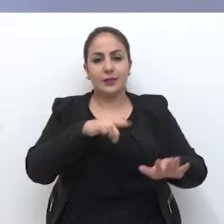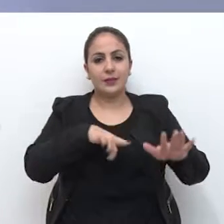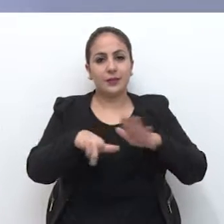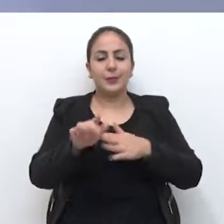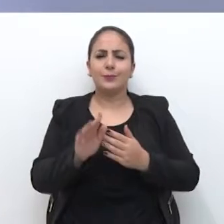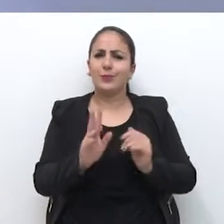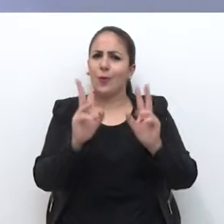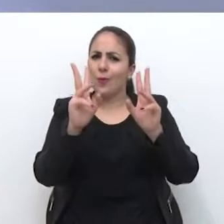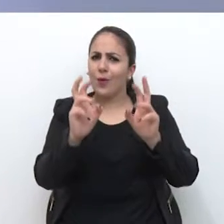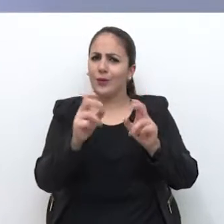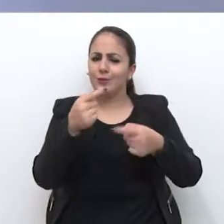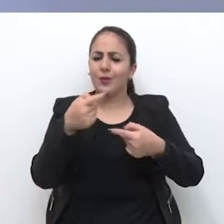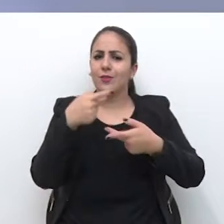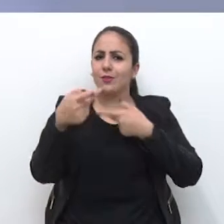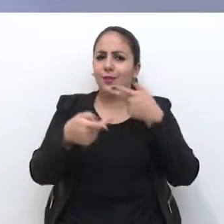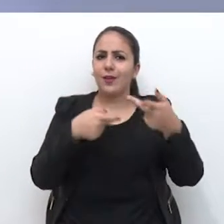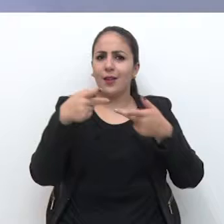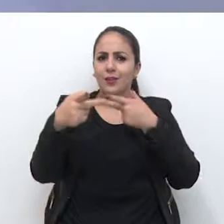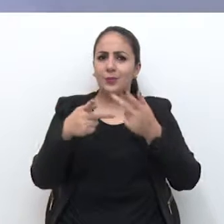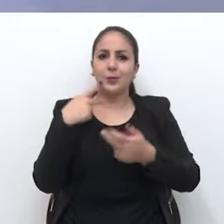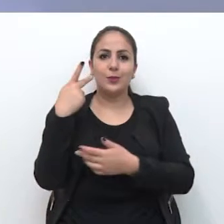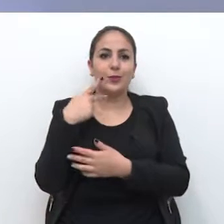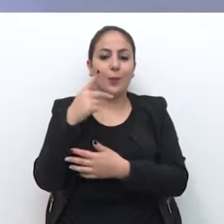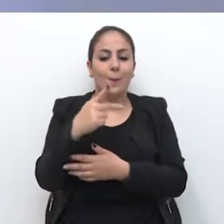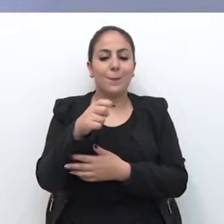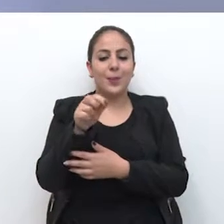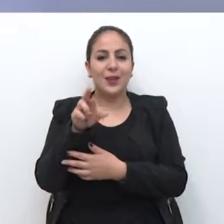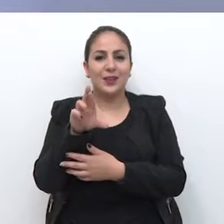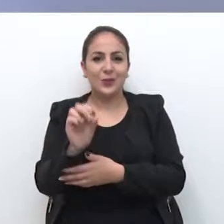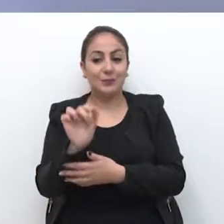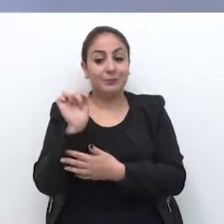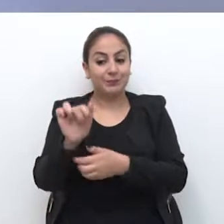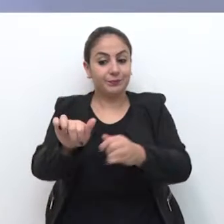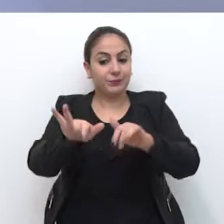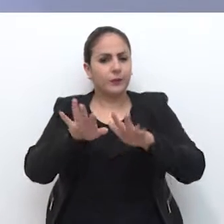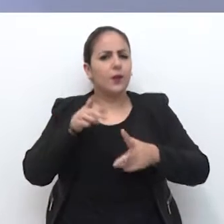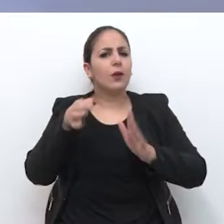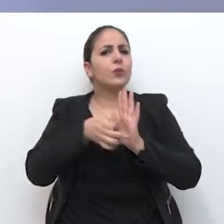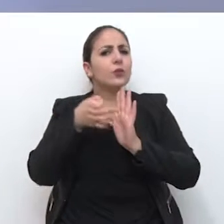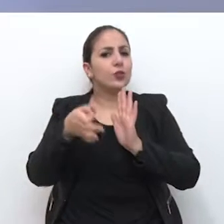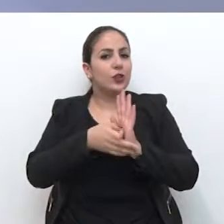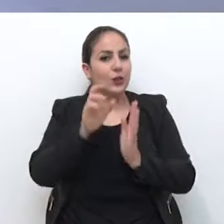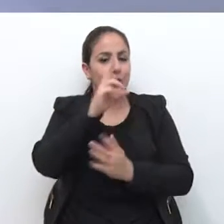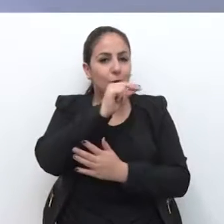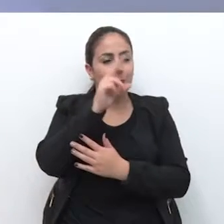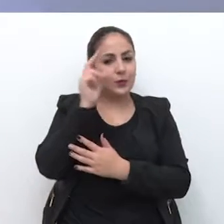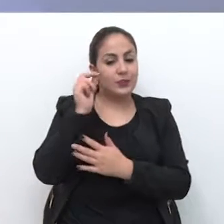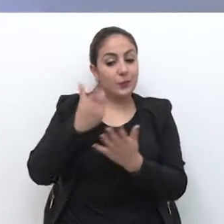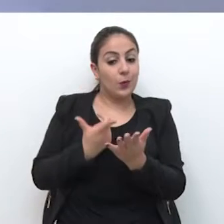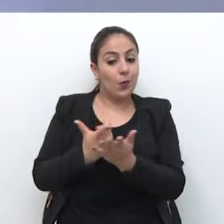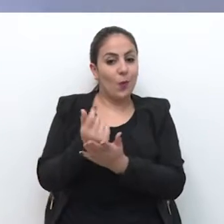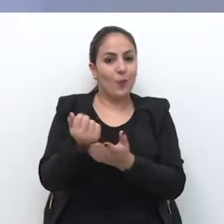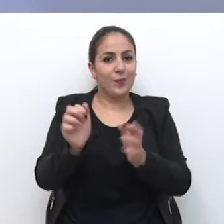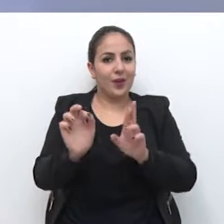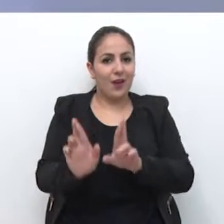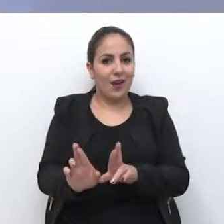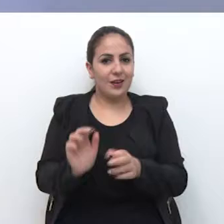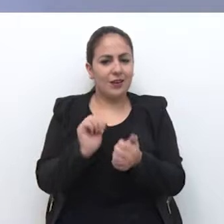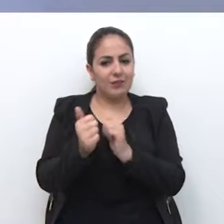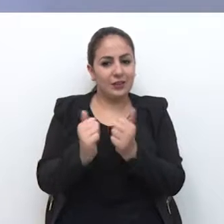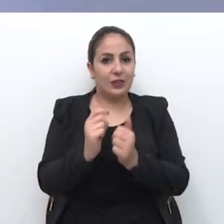assunto repercutido pelo vereador Pedro Danelli. Na tribuna, ele sugeriu que o Executivo compre a área